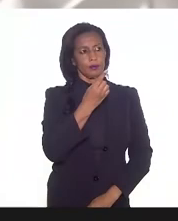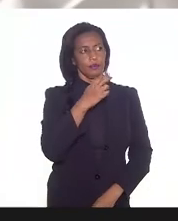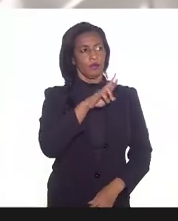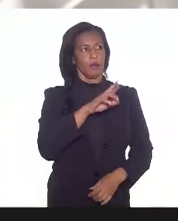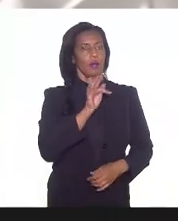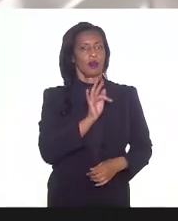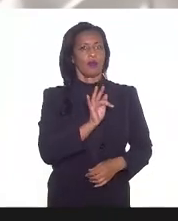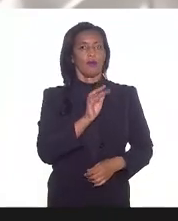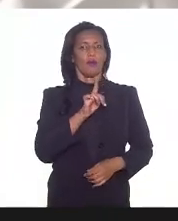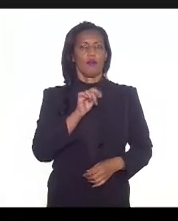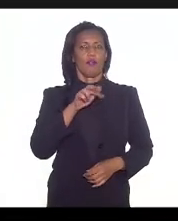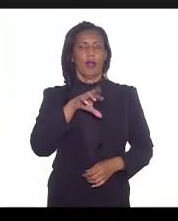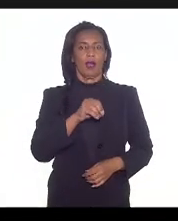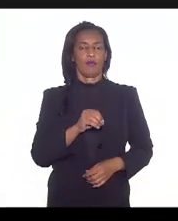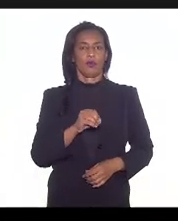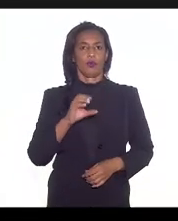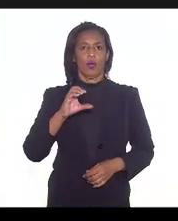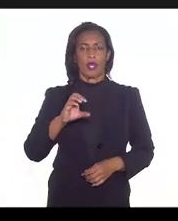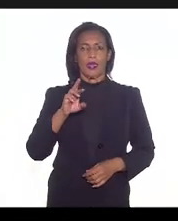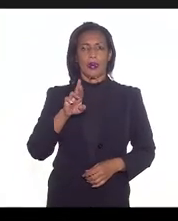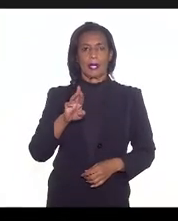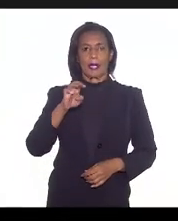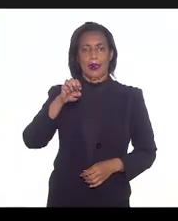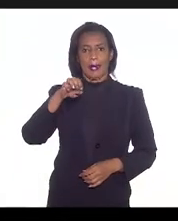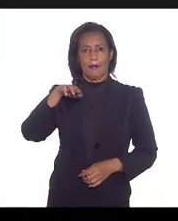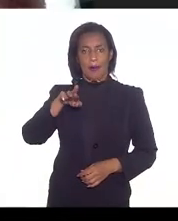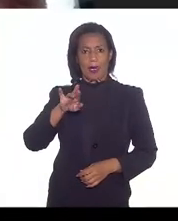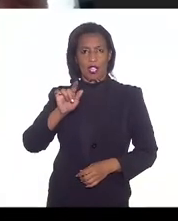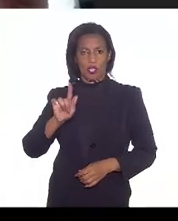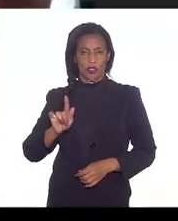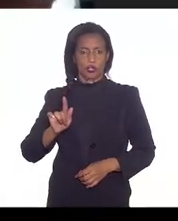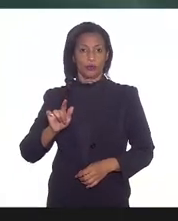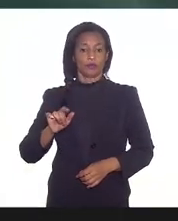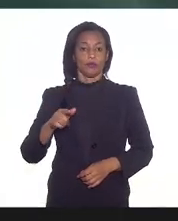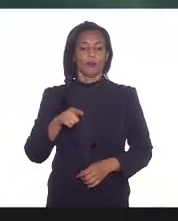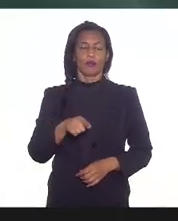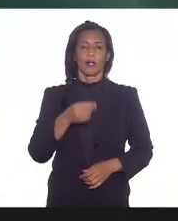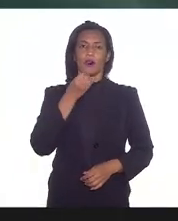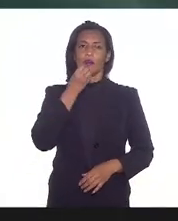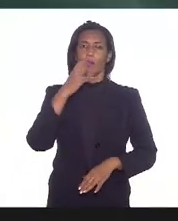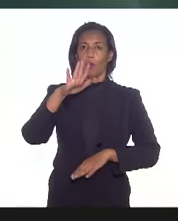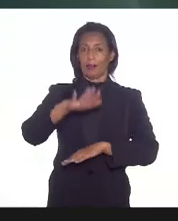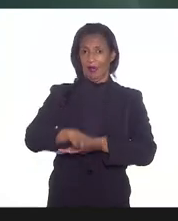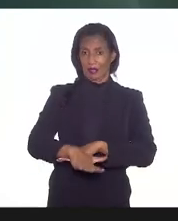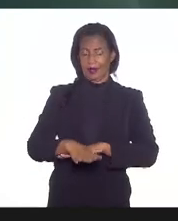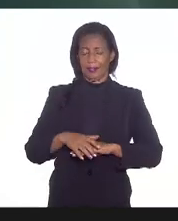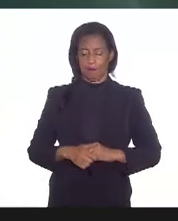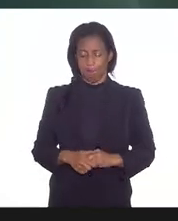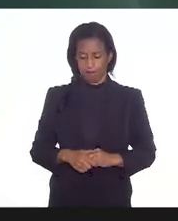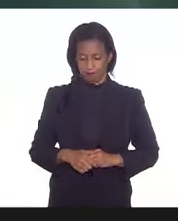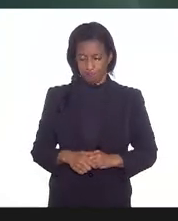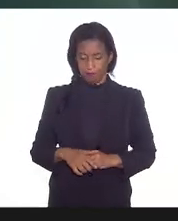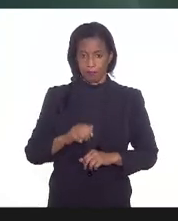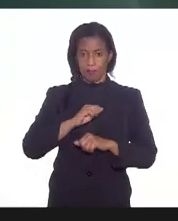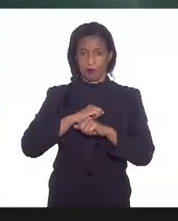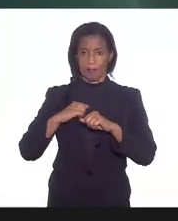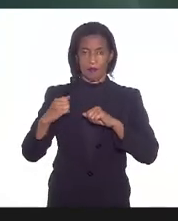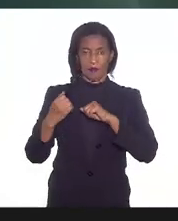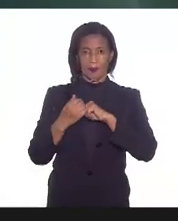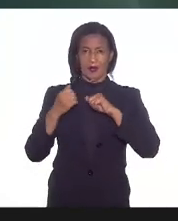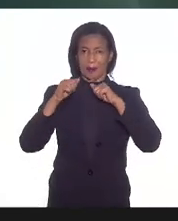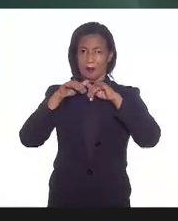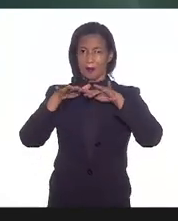Cremé boa tarde a todos essa pandemia ela trouxe algumas coisas